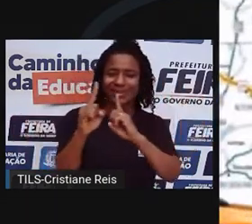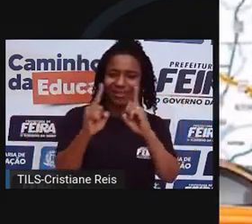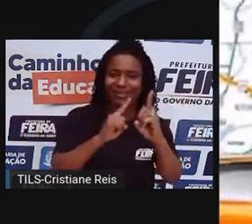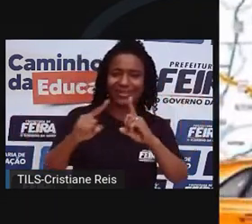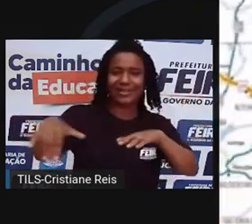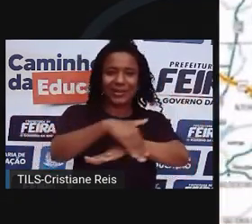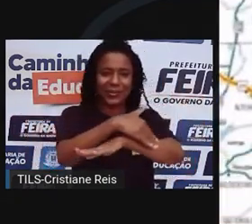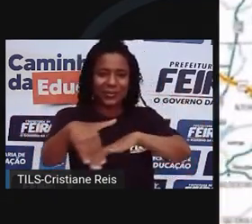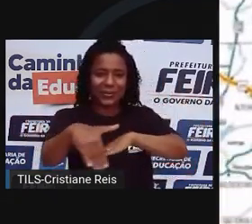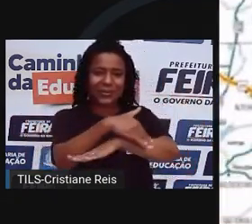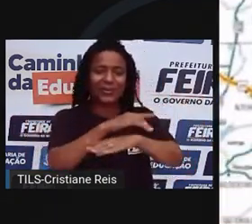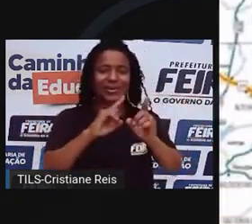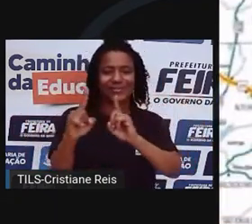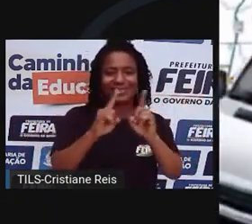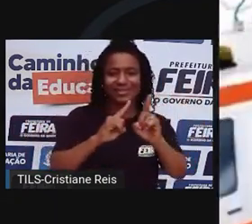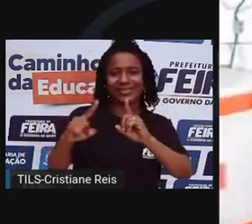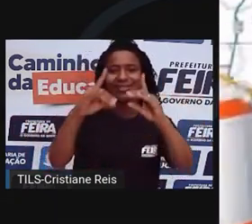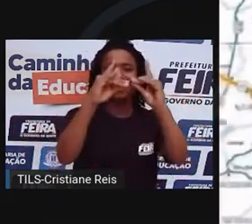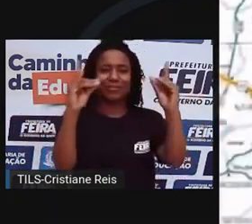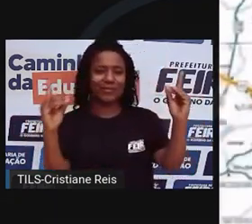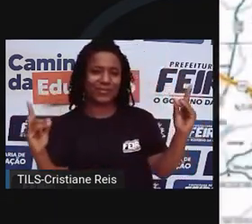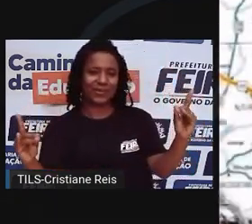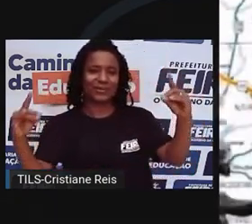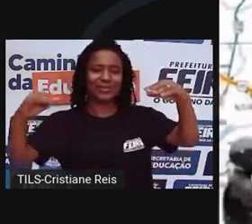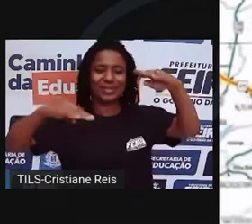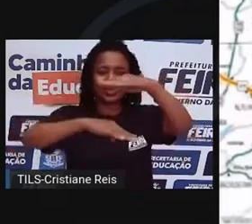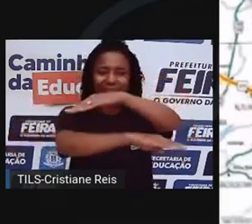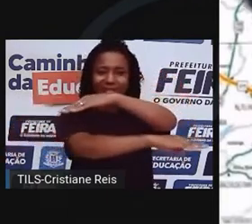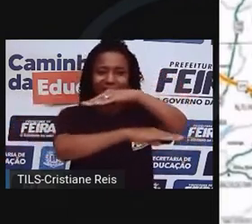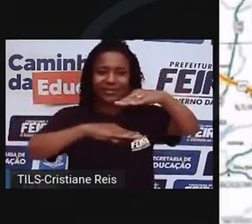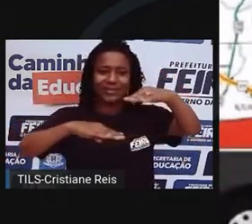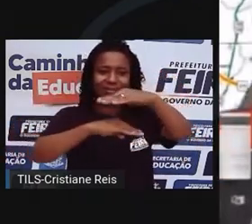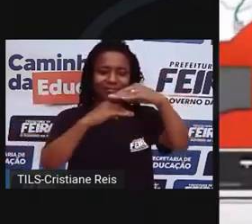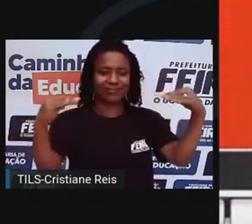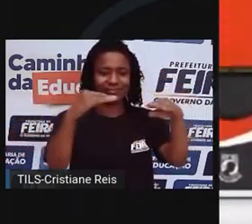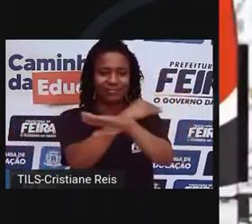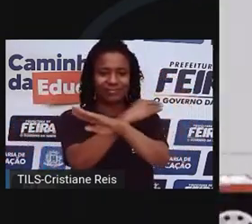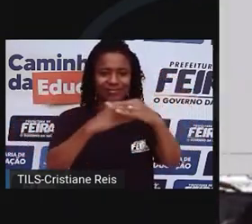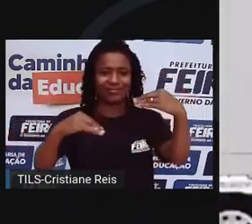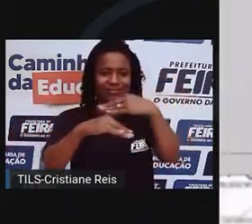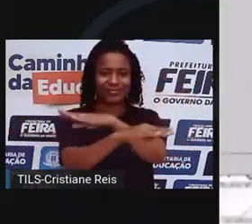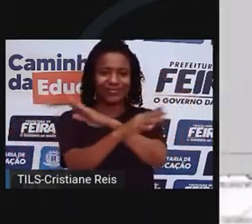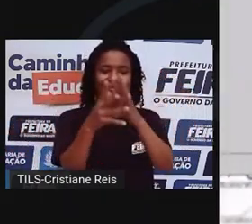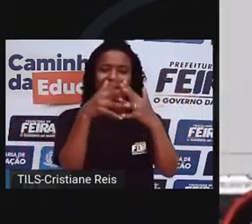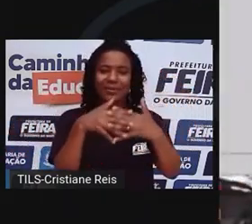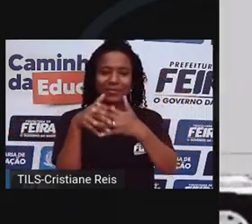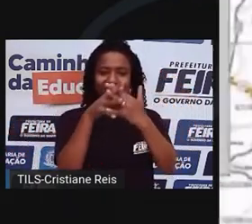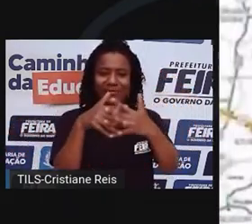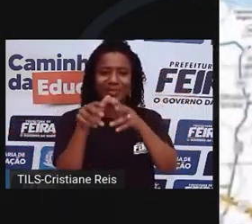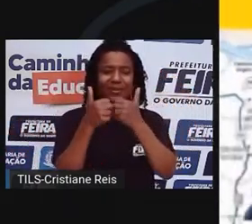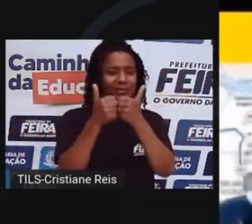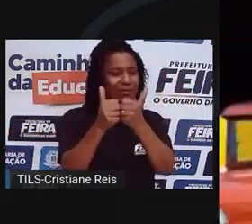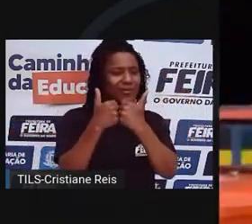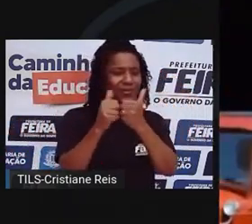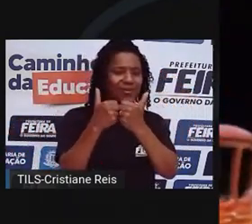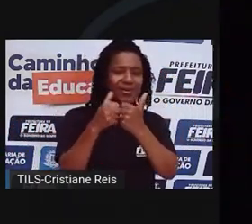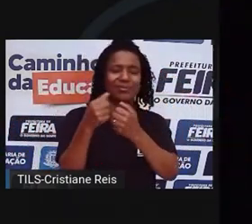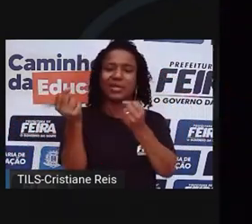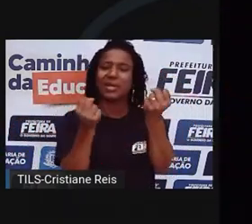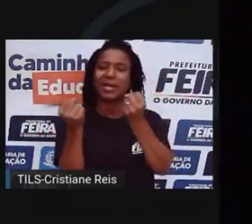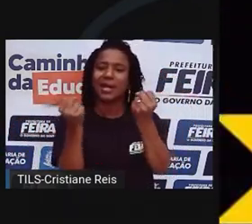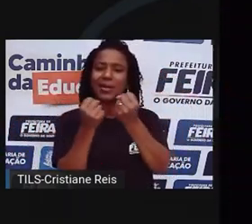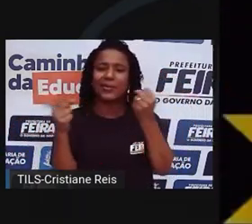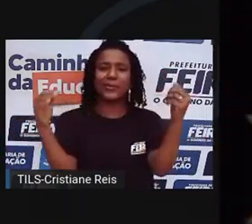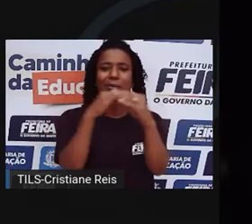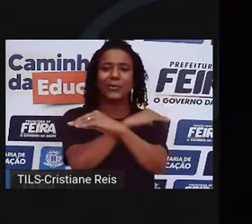avenidas, pontes, viadutos, cruzamentos, caminhões, ônibus e carros trafegando pra todo lado.